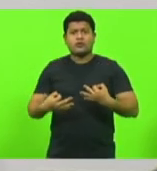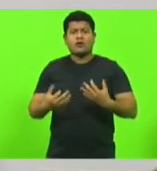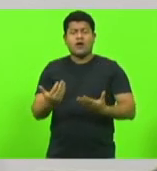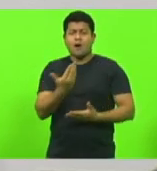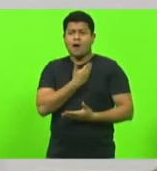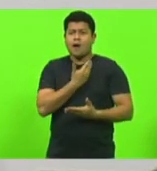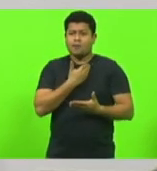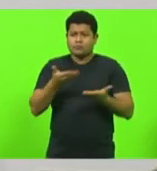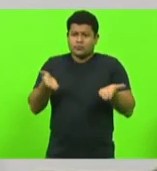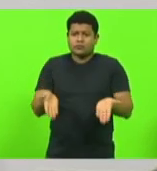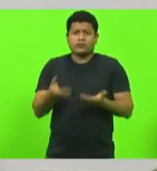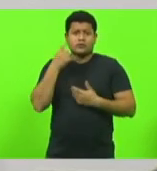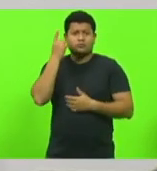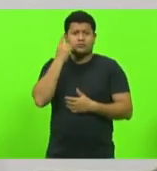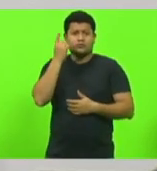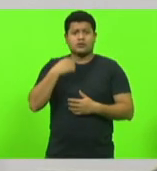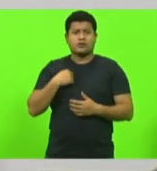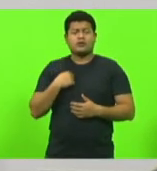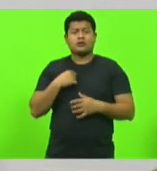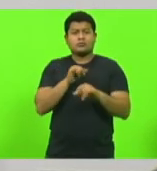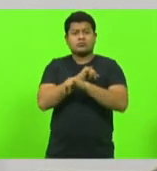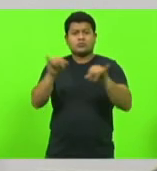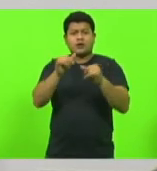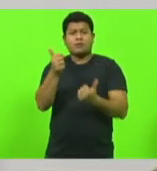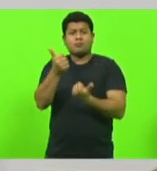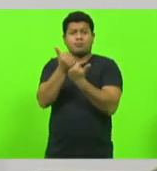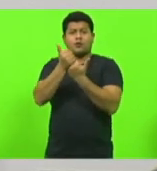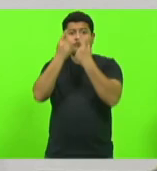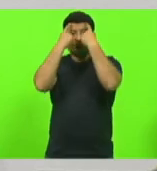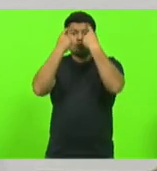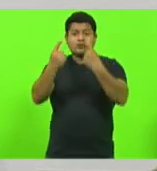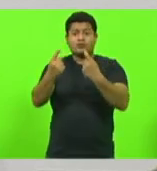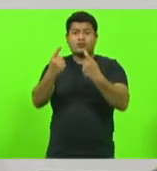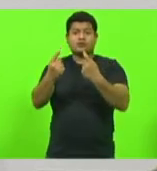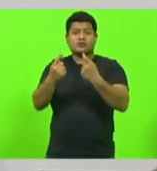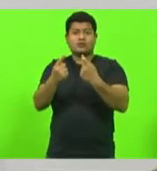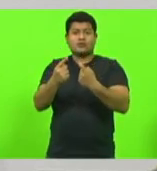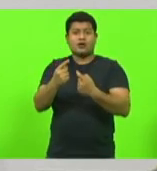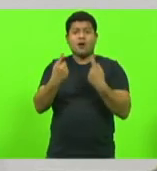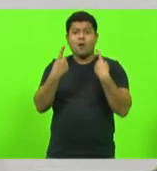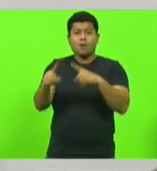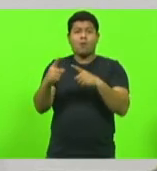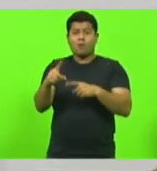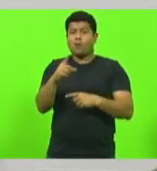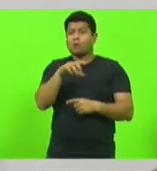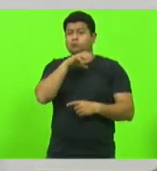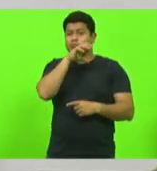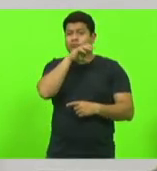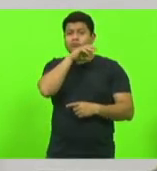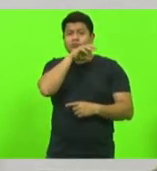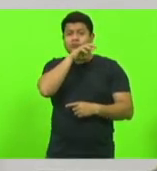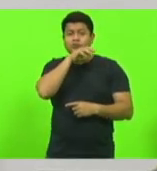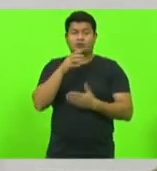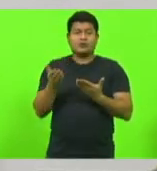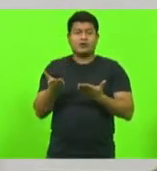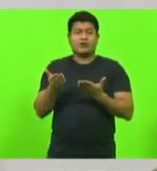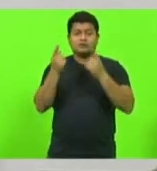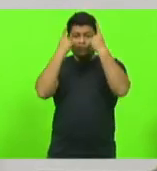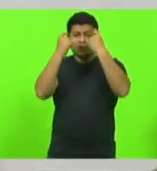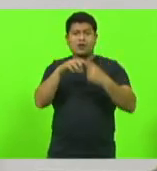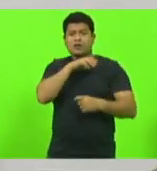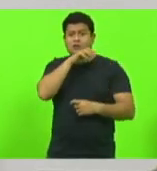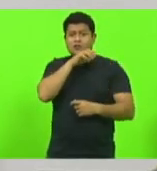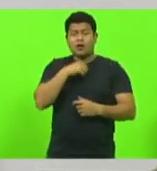fazer uma manifestação de apoio à violência aos animais, aos maus tratos, apoiar uma situação de corrida de